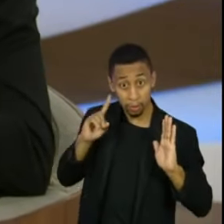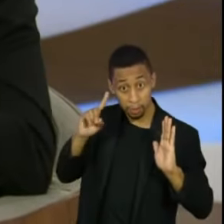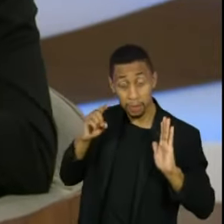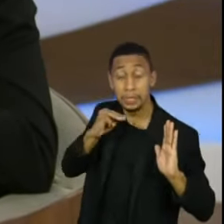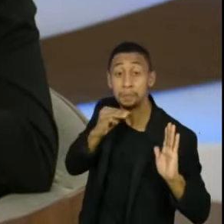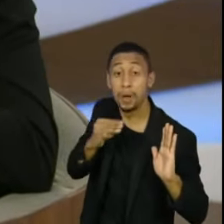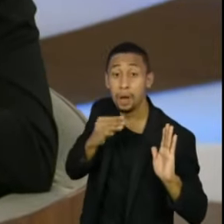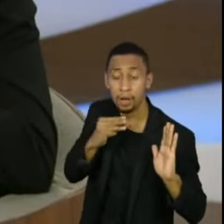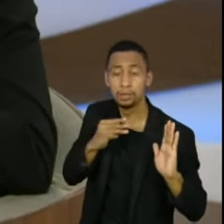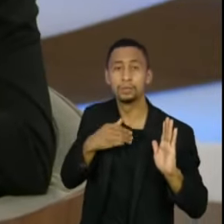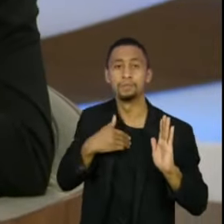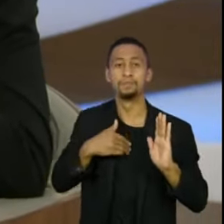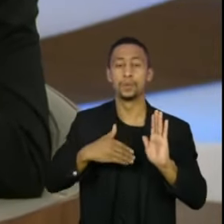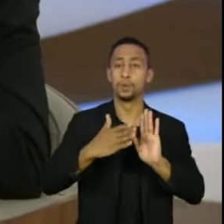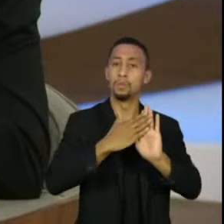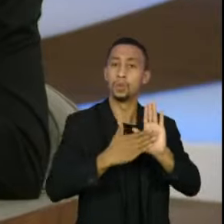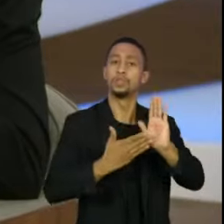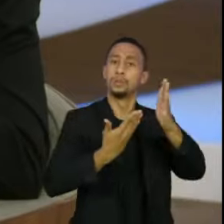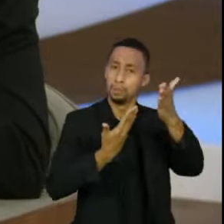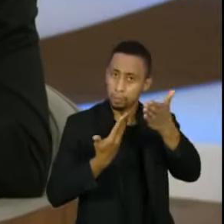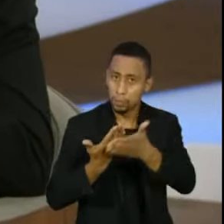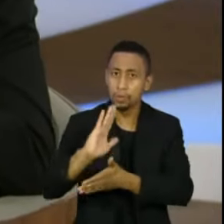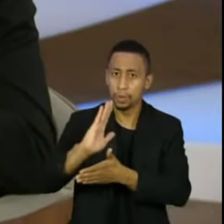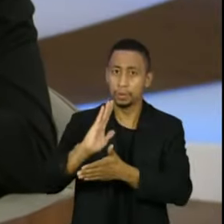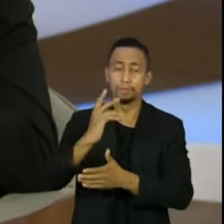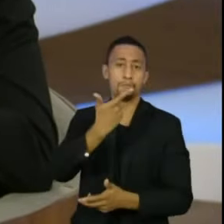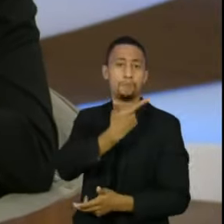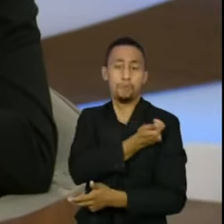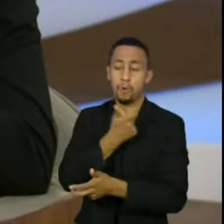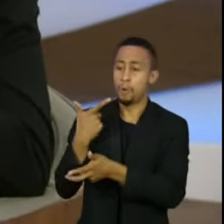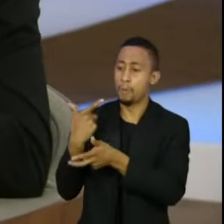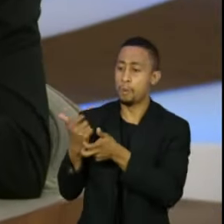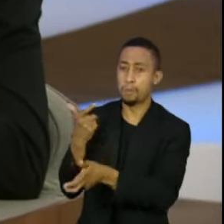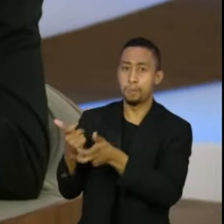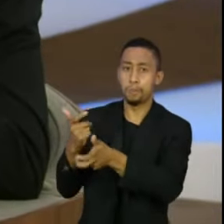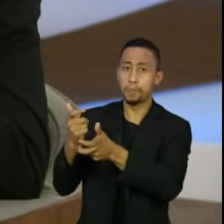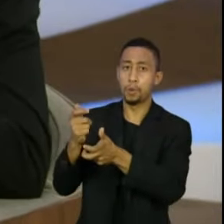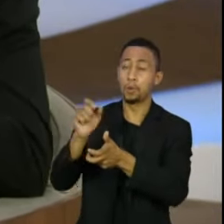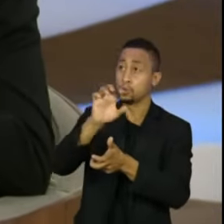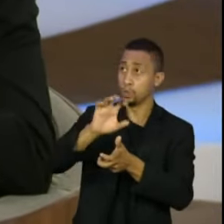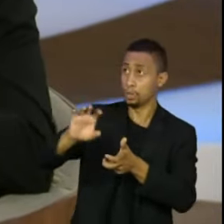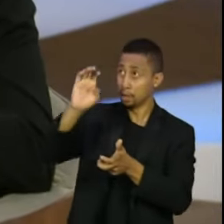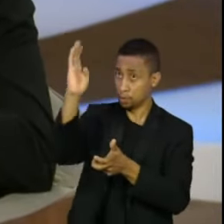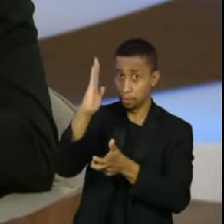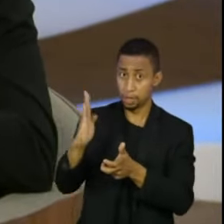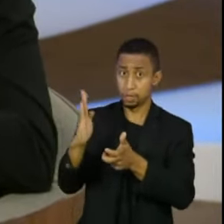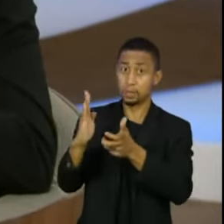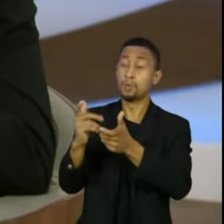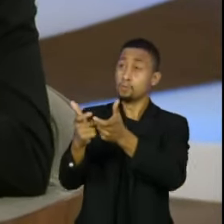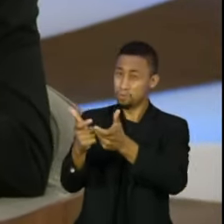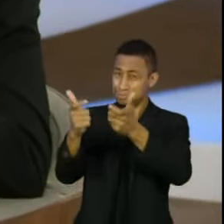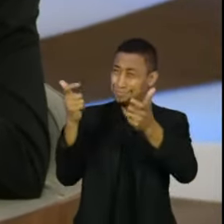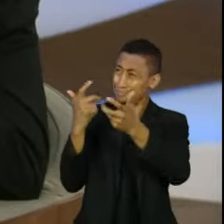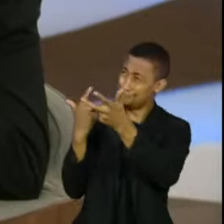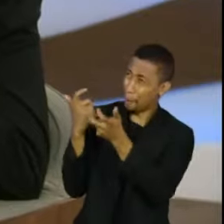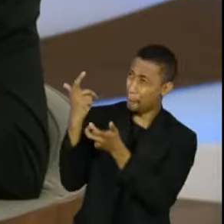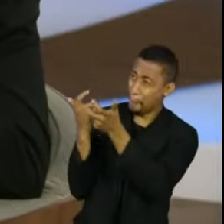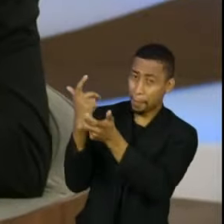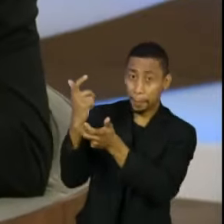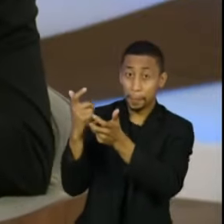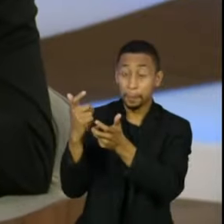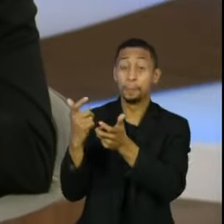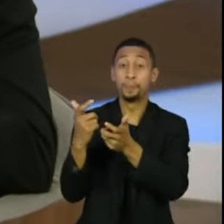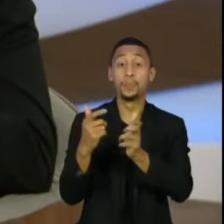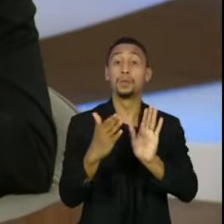nós aprovamos um projeto para aumento da escala de vacinação no Brasil. Nós estamos prestes a aprovar a PEC emergencial que permitirá o